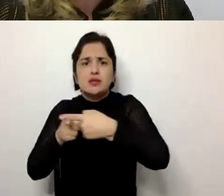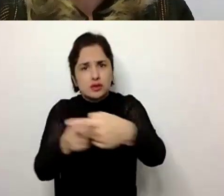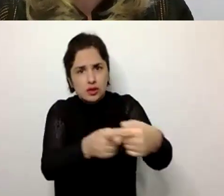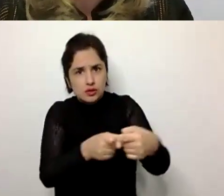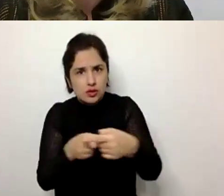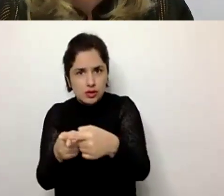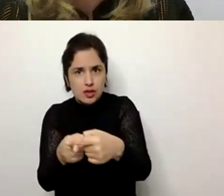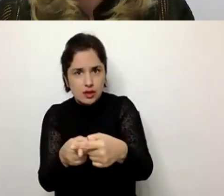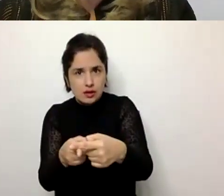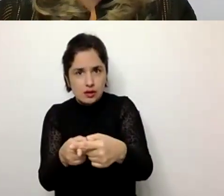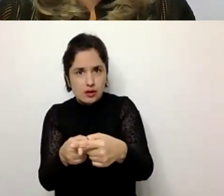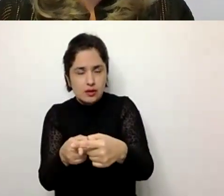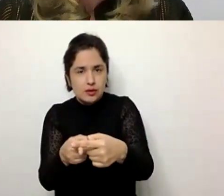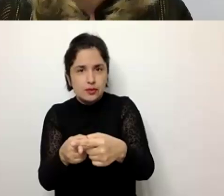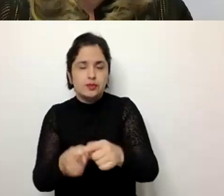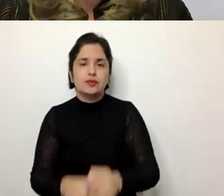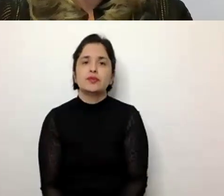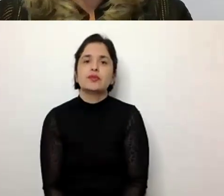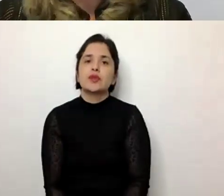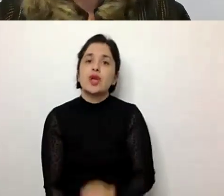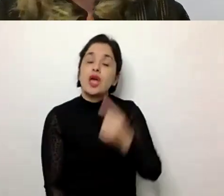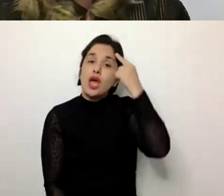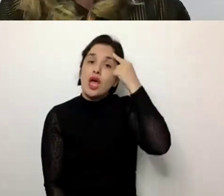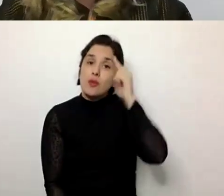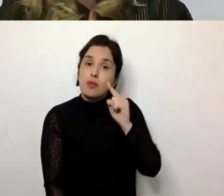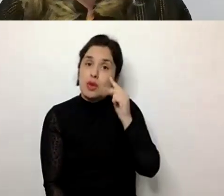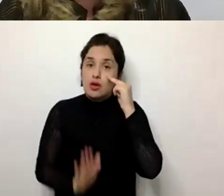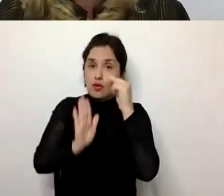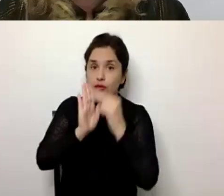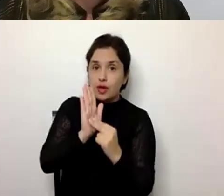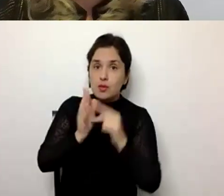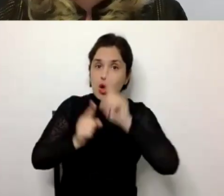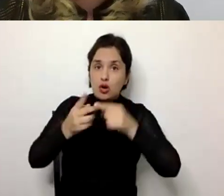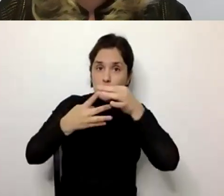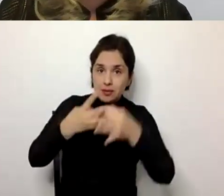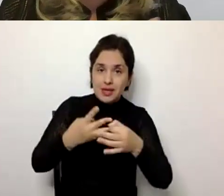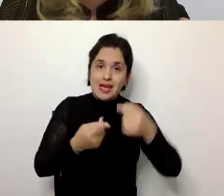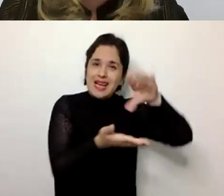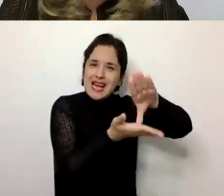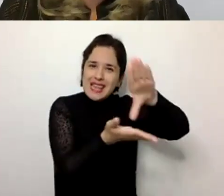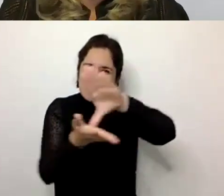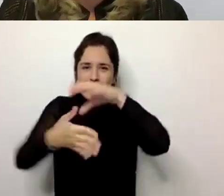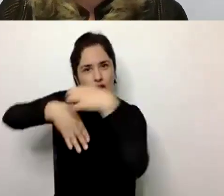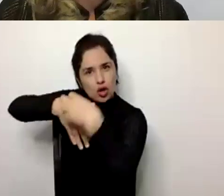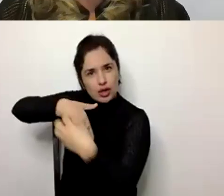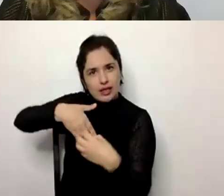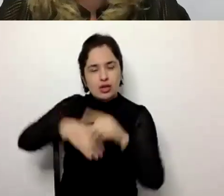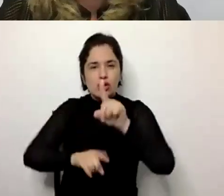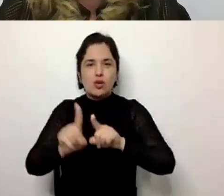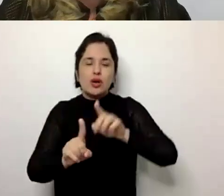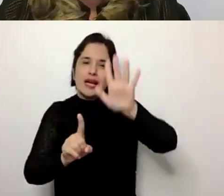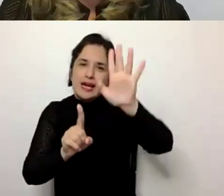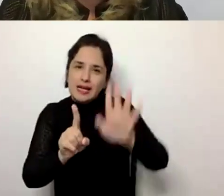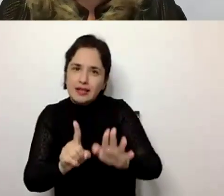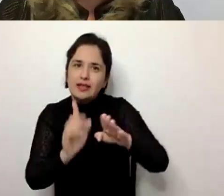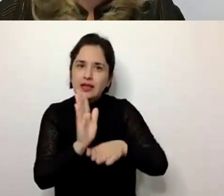O que nós temos são alguns elementos, é claro que cada país, cada região, algumas características são